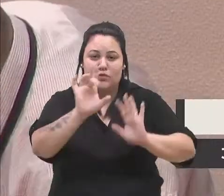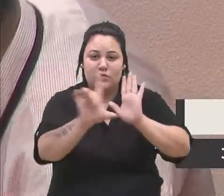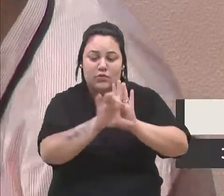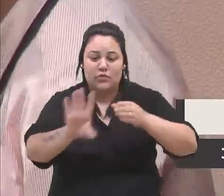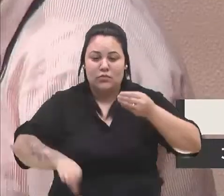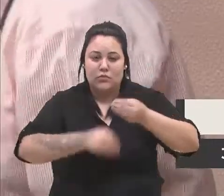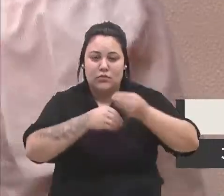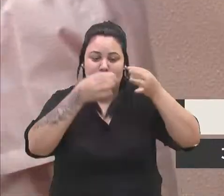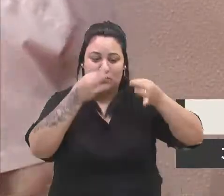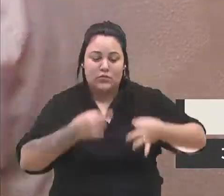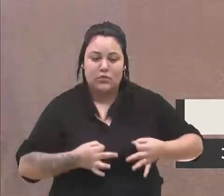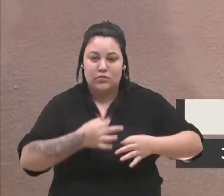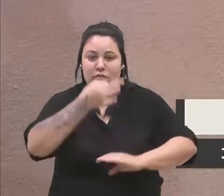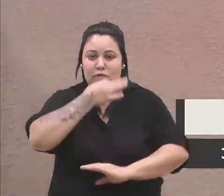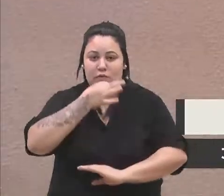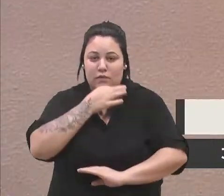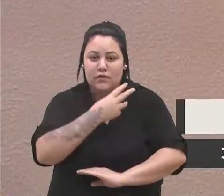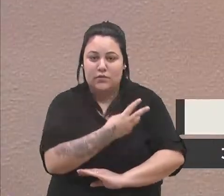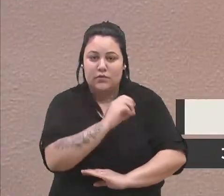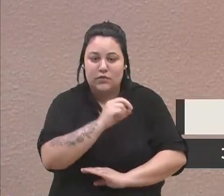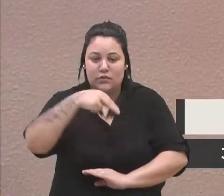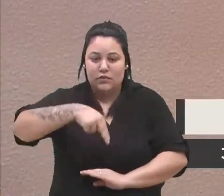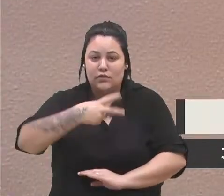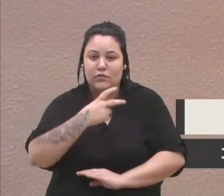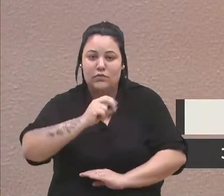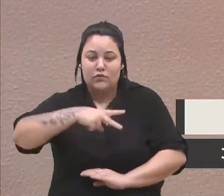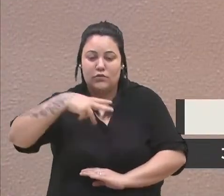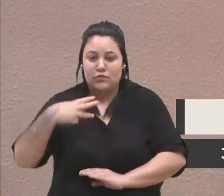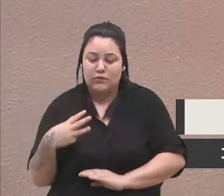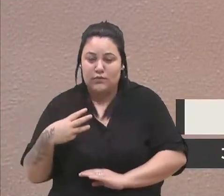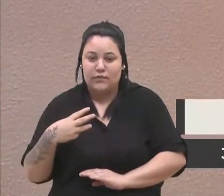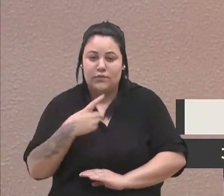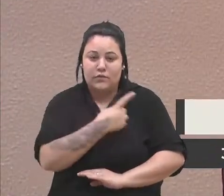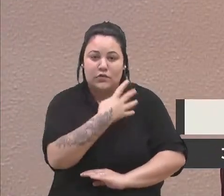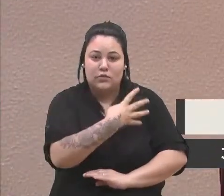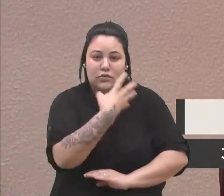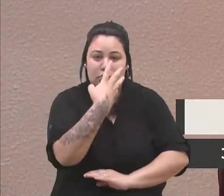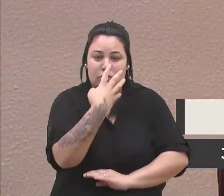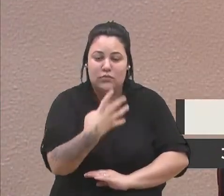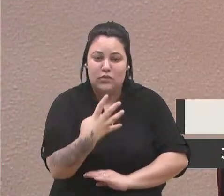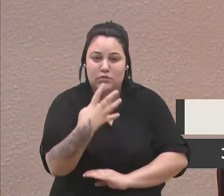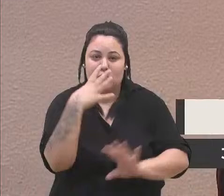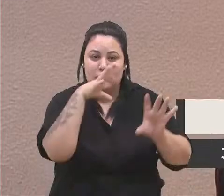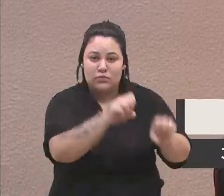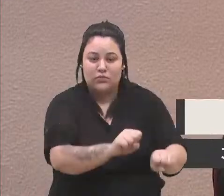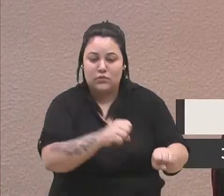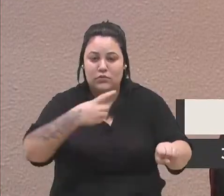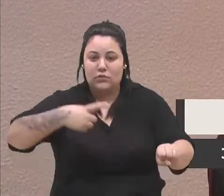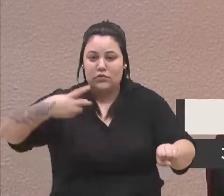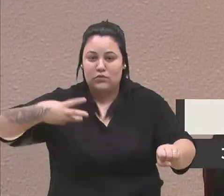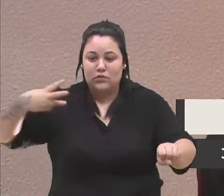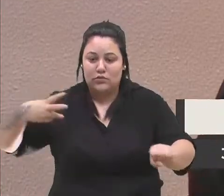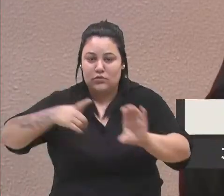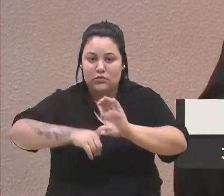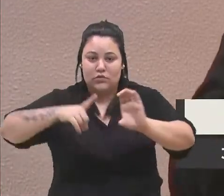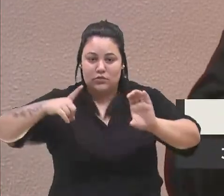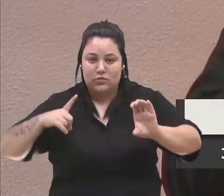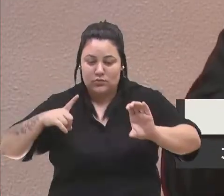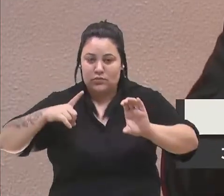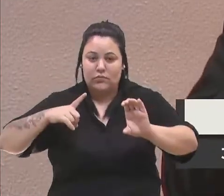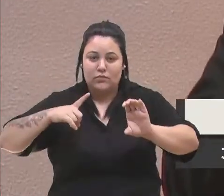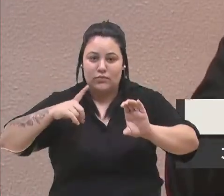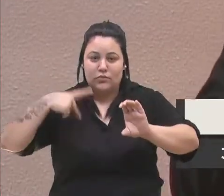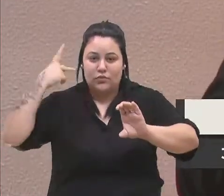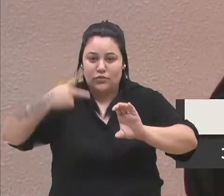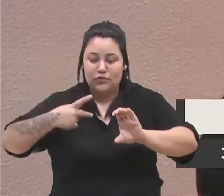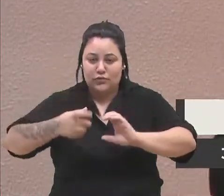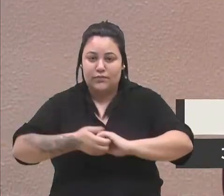Caxias do Sul, 30 de novembro de 2023, 144 da comunização e 133 da emancipação